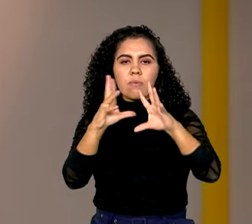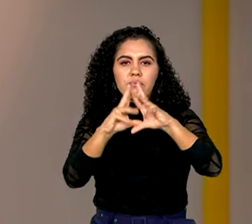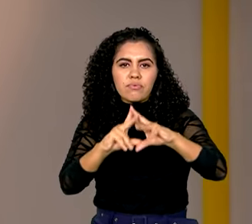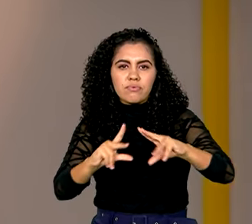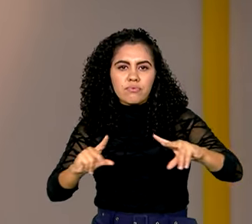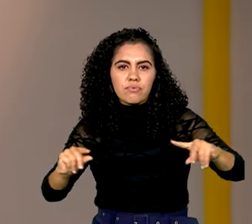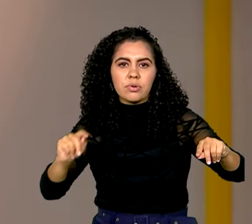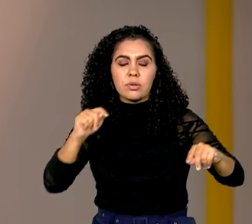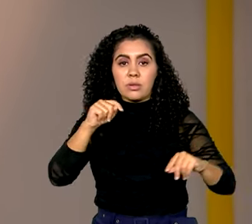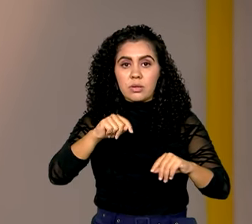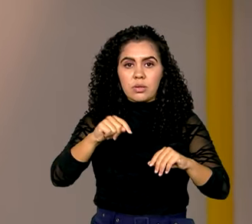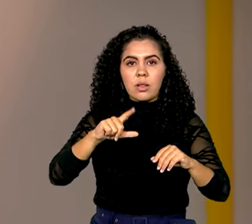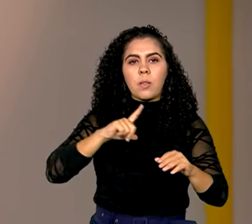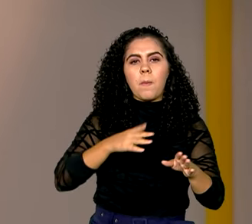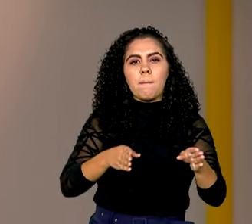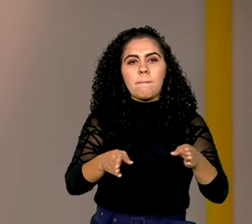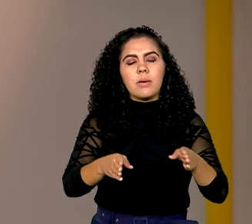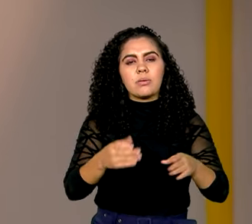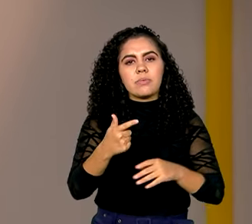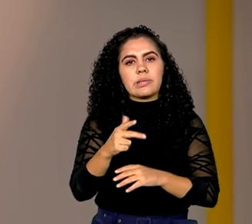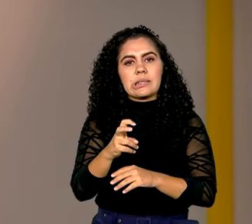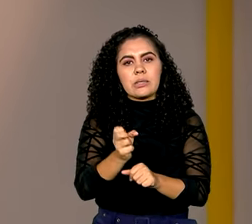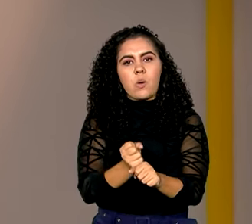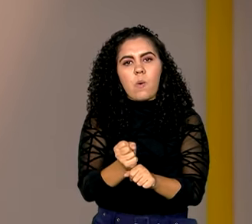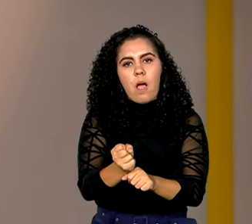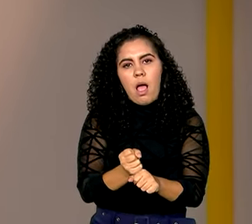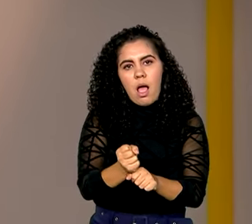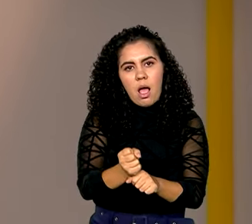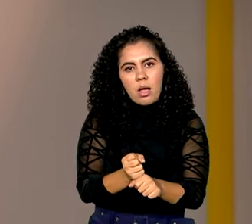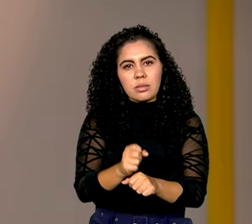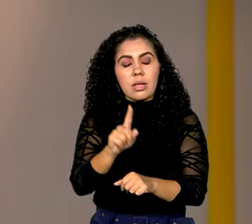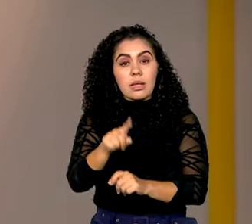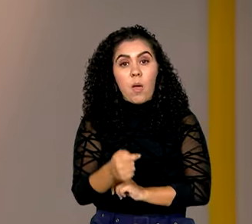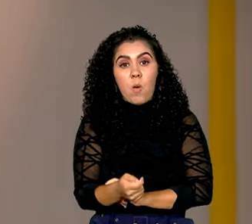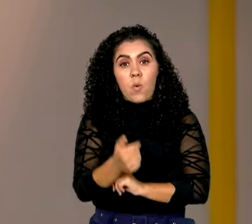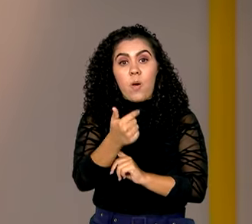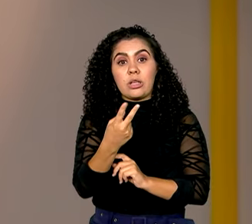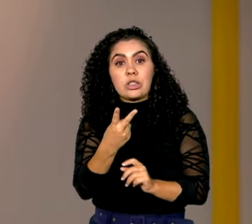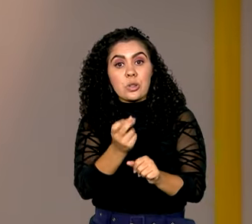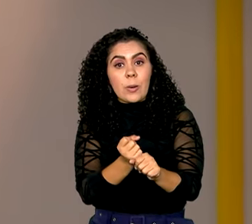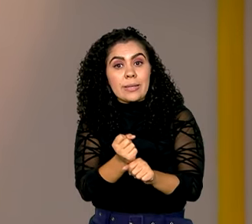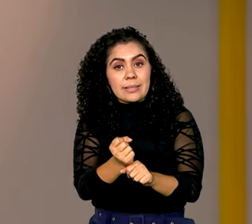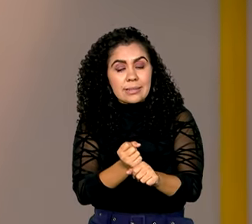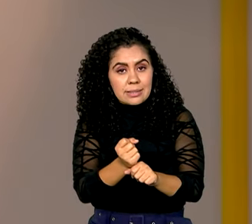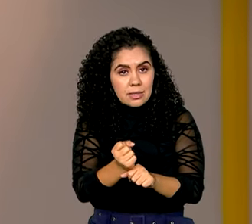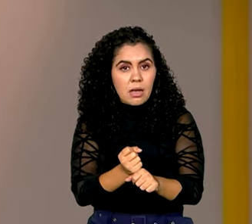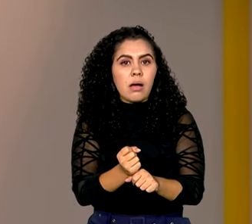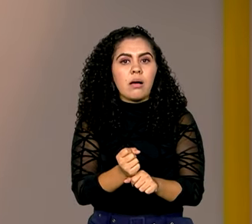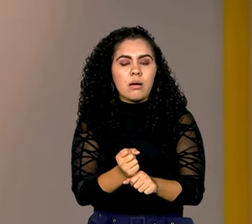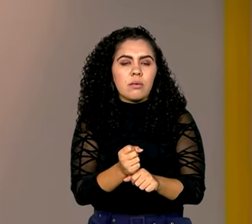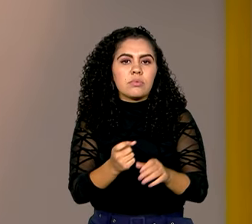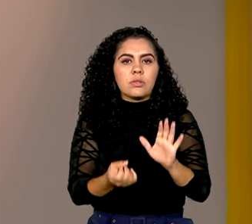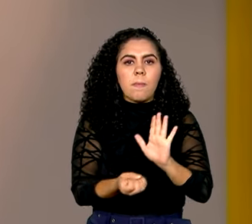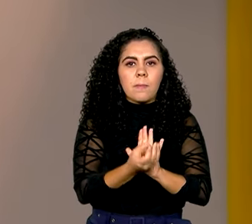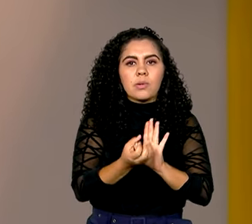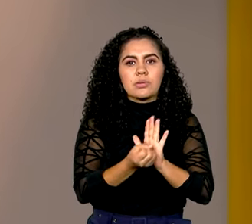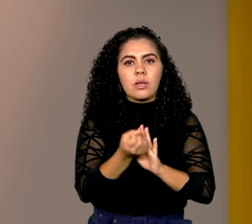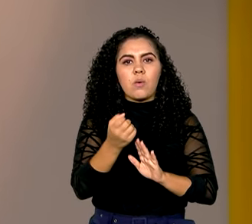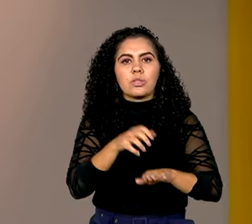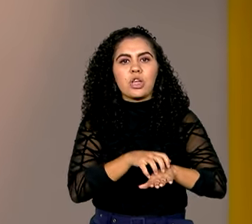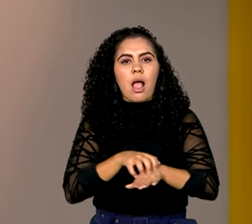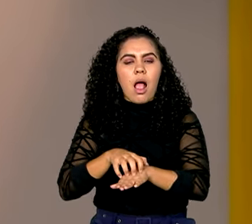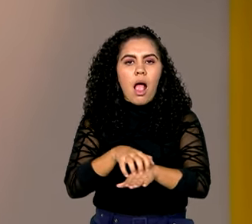em um período de 25 anos, o que equivale a quase dois anos de emissões dos carros em